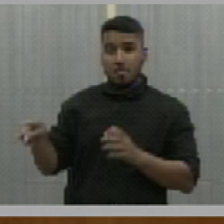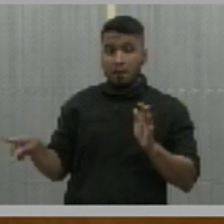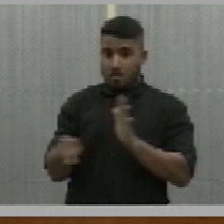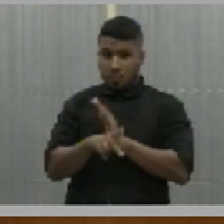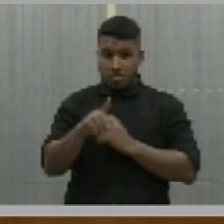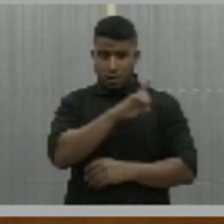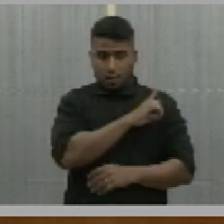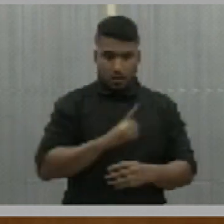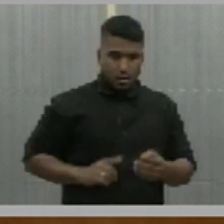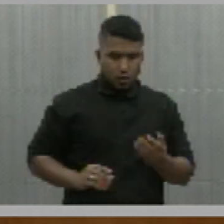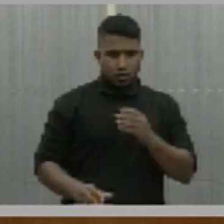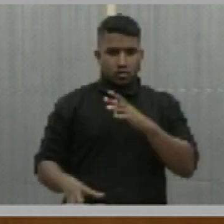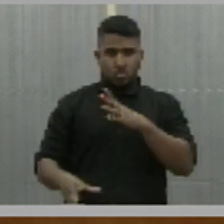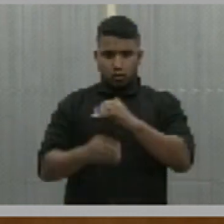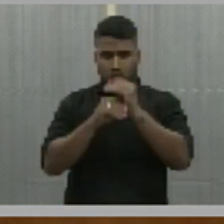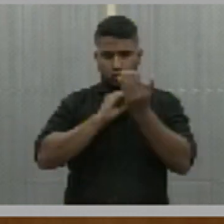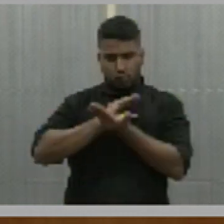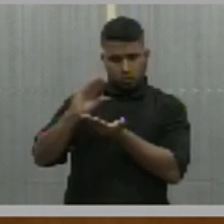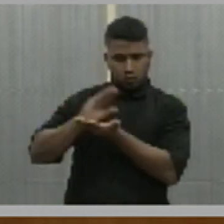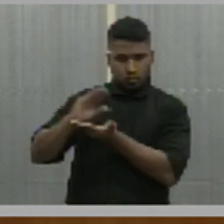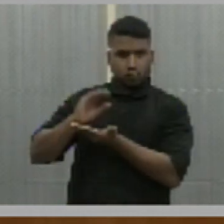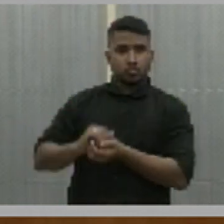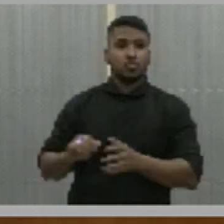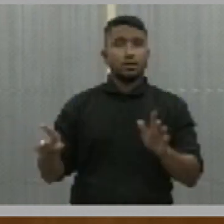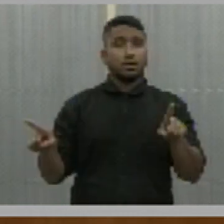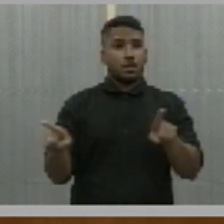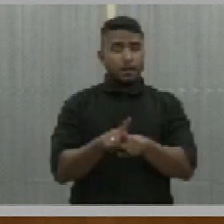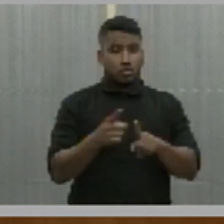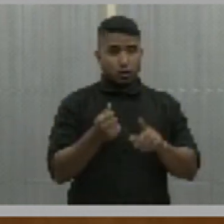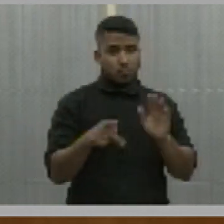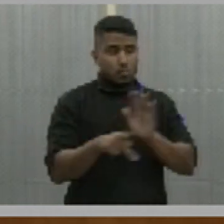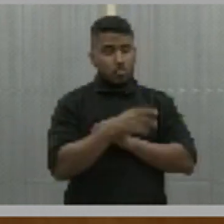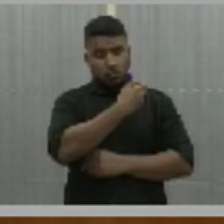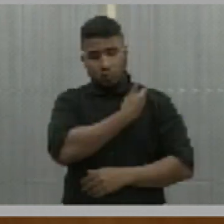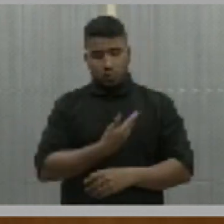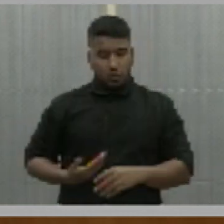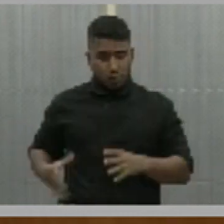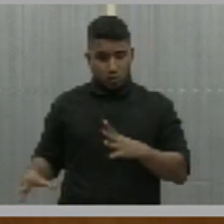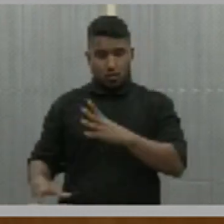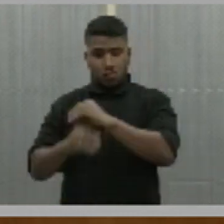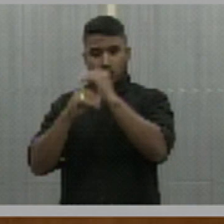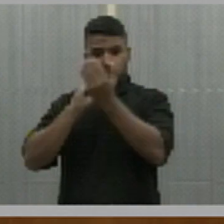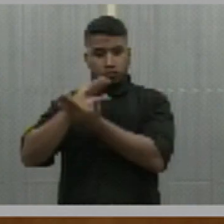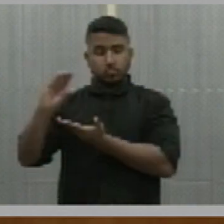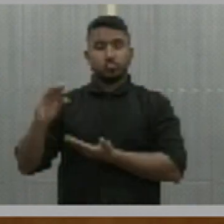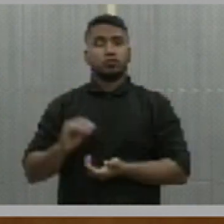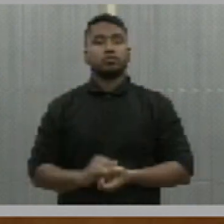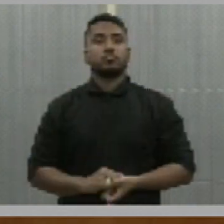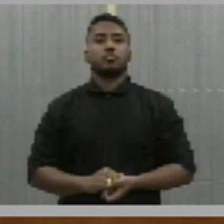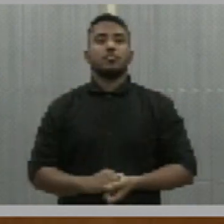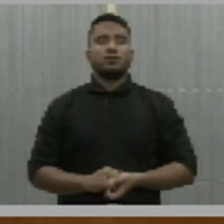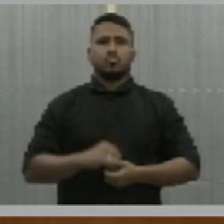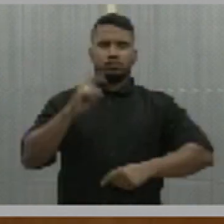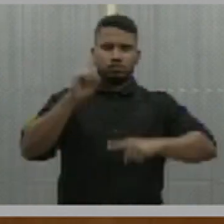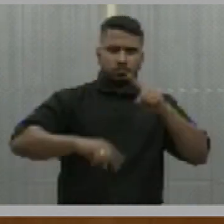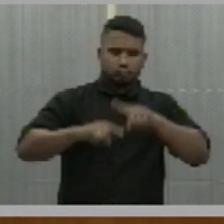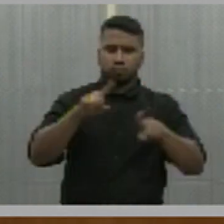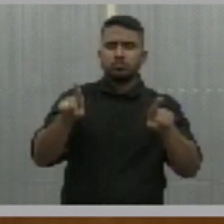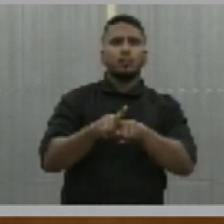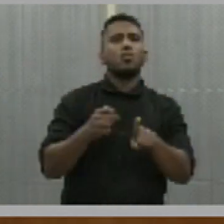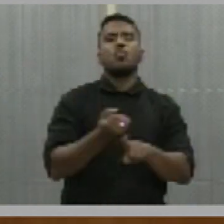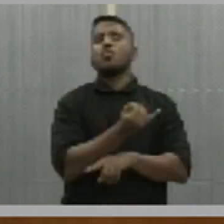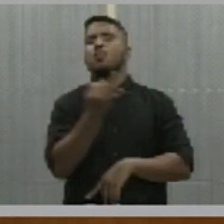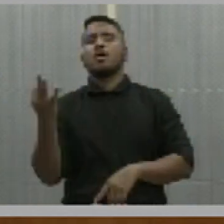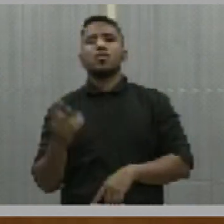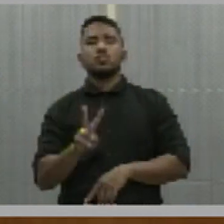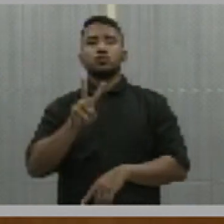parlamentares e também do Tesouro Estadual. O investimento em equipamento está orçado